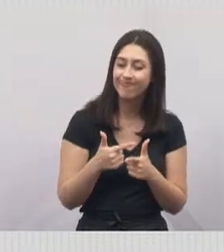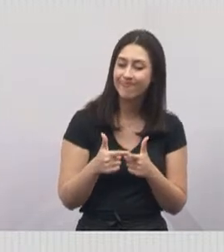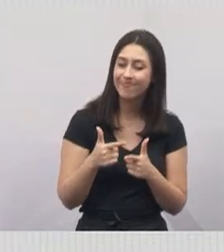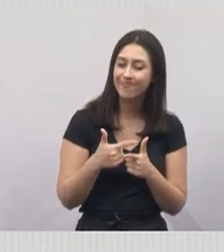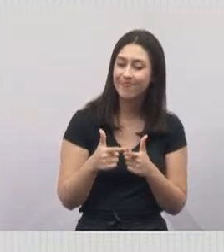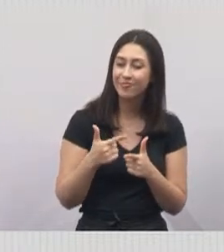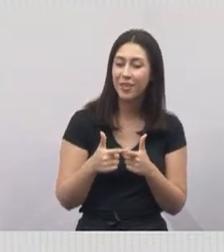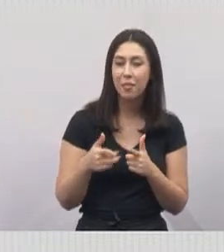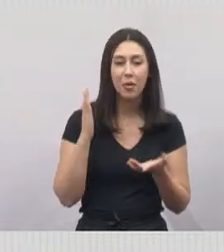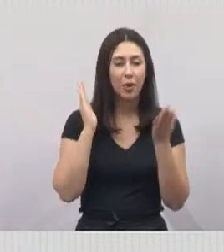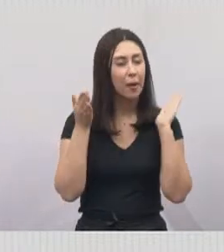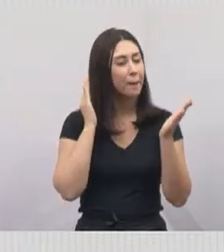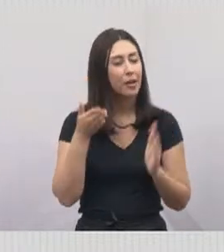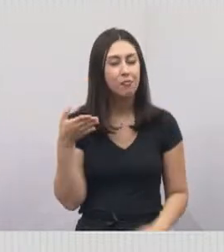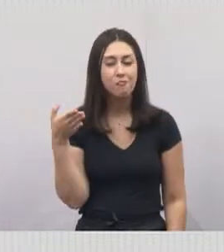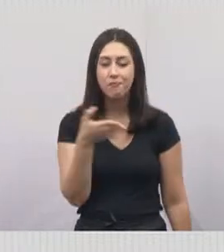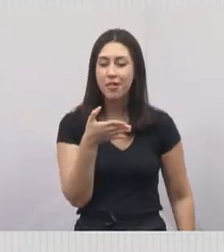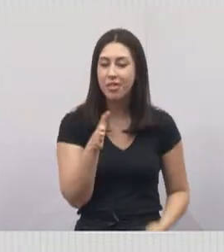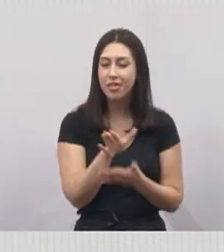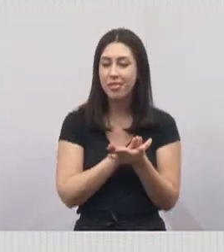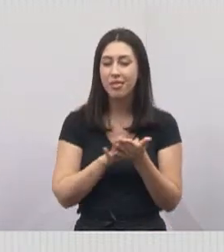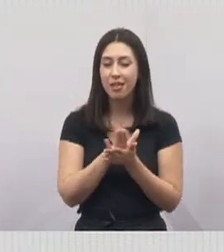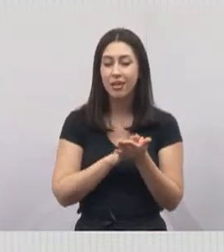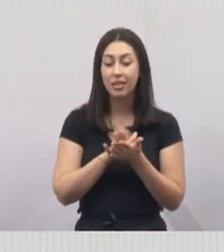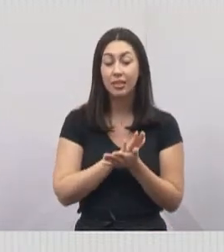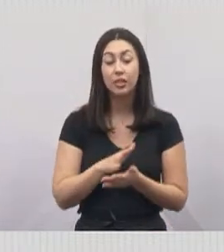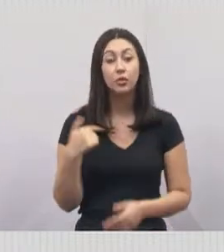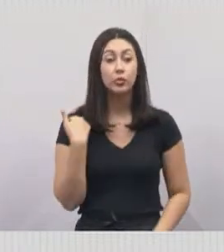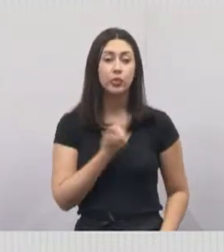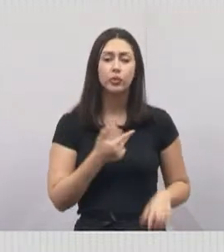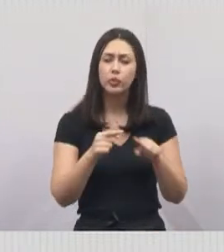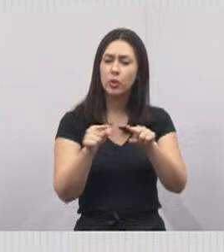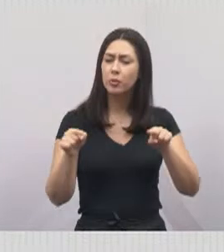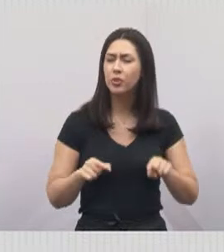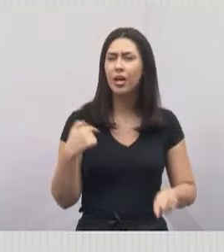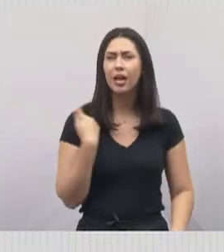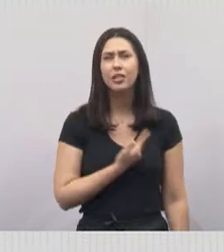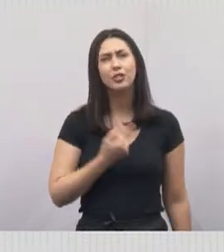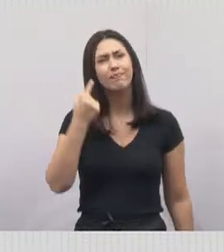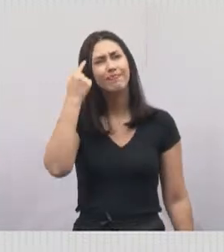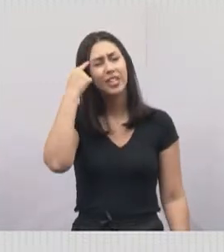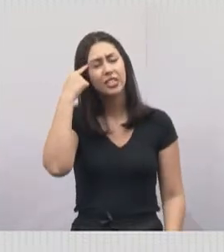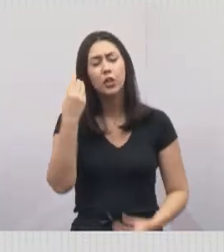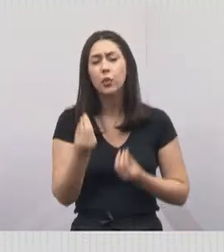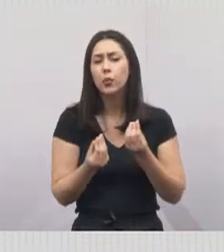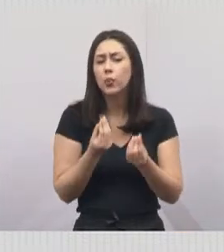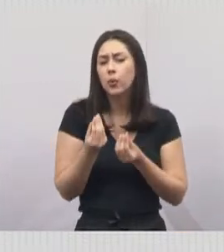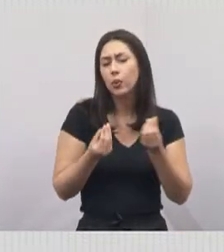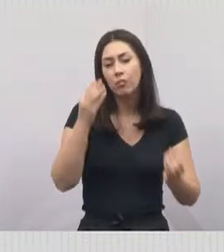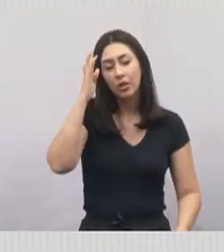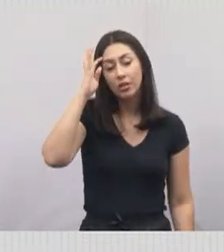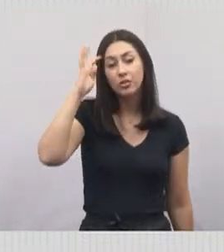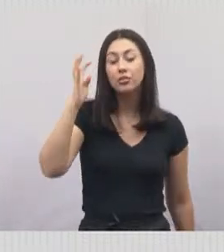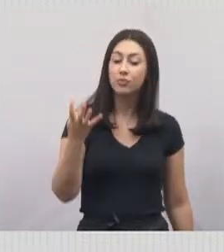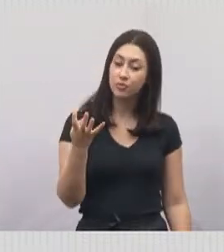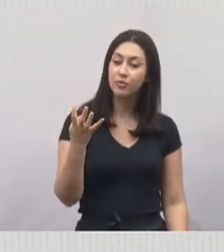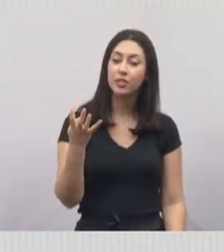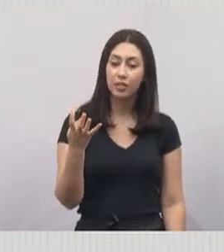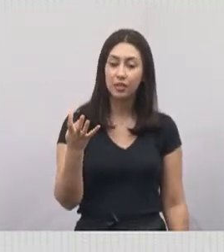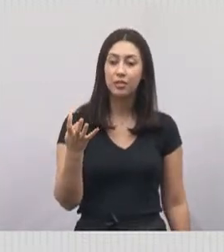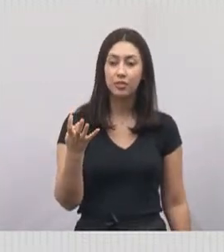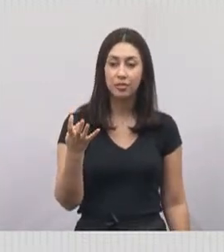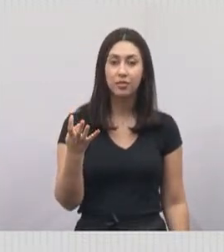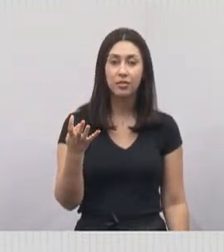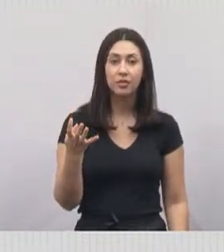complicam a coleta de lixo. E nós, no nosso gabinete, a gente está pensando em algumas soluções que a gente está apresentando à